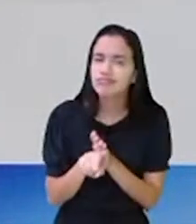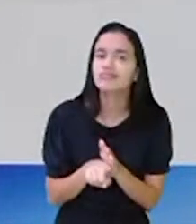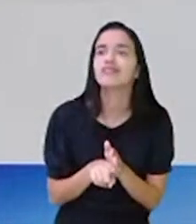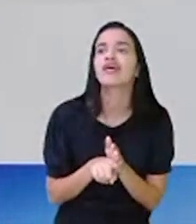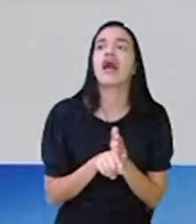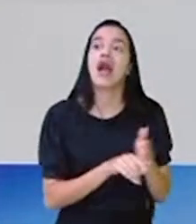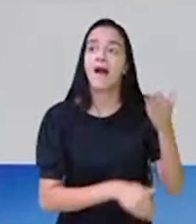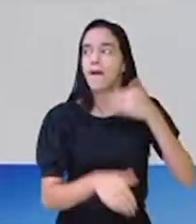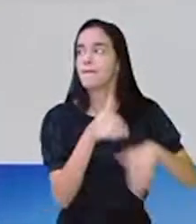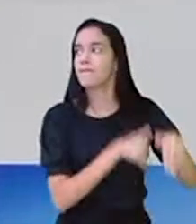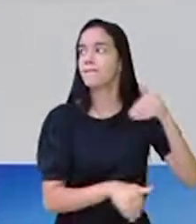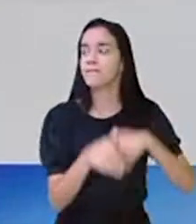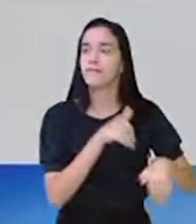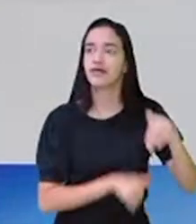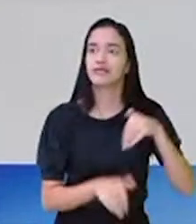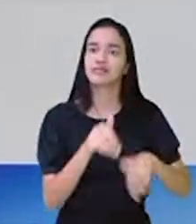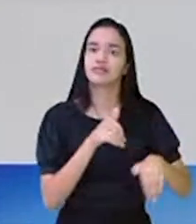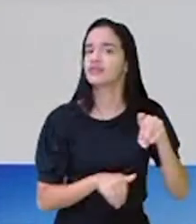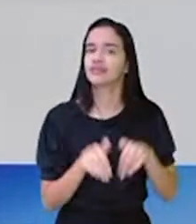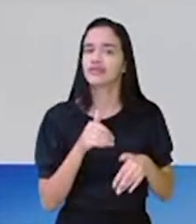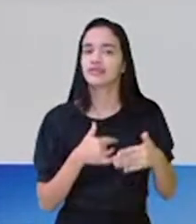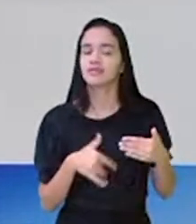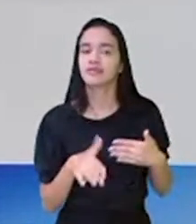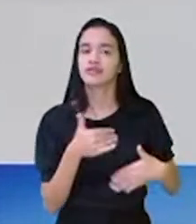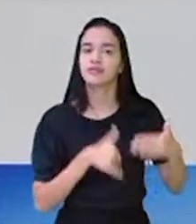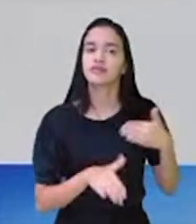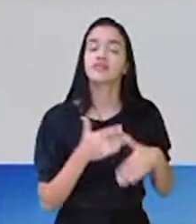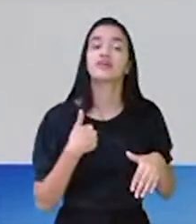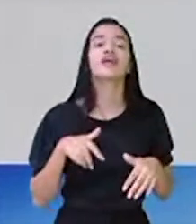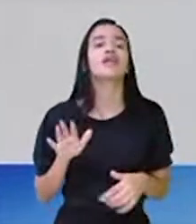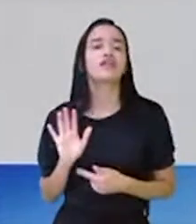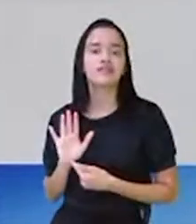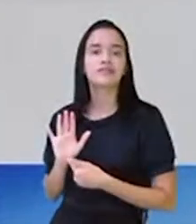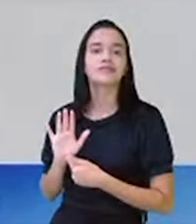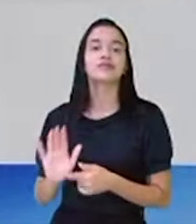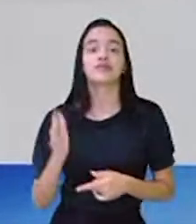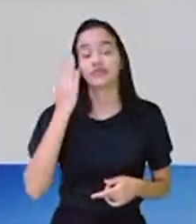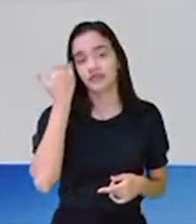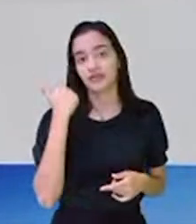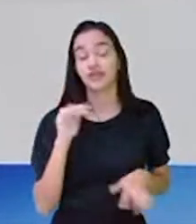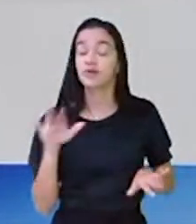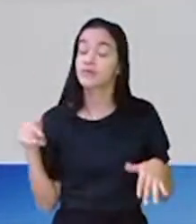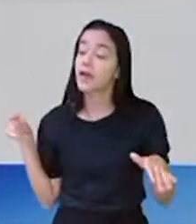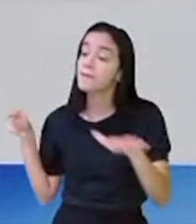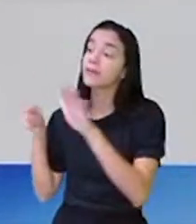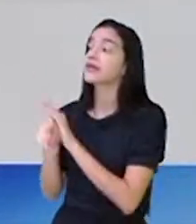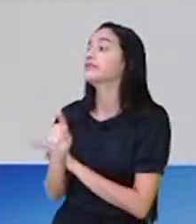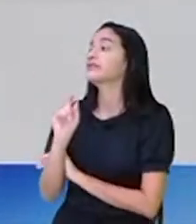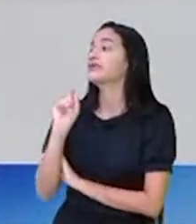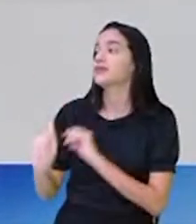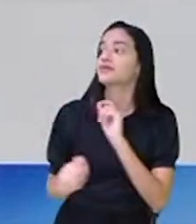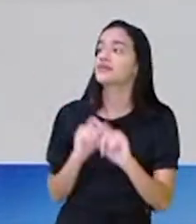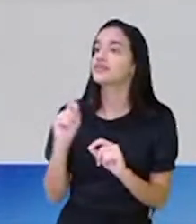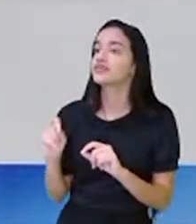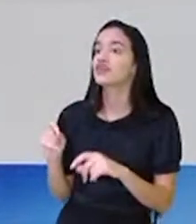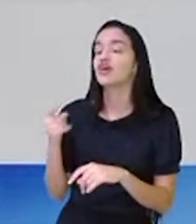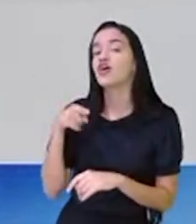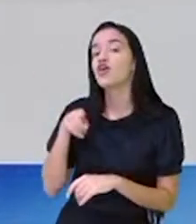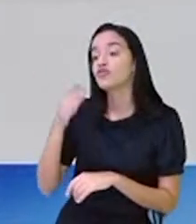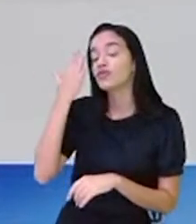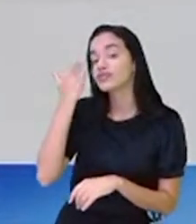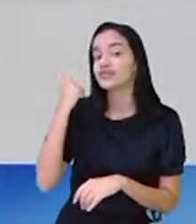participação dela. gente não é só assim não, professora, gente tem que mostrar aí o que sabe. A minha pergunta para você é, você